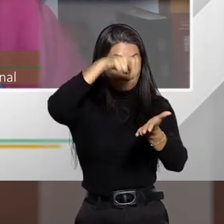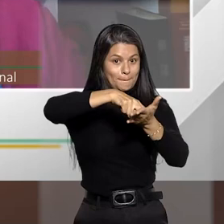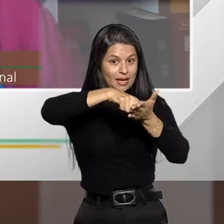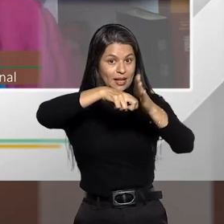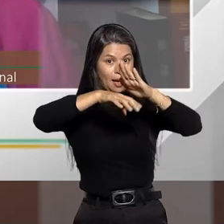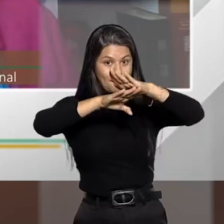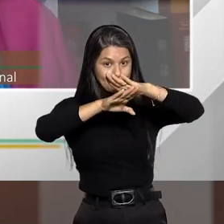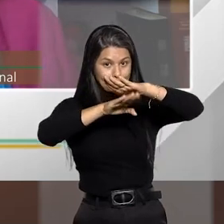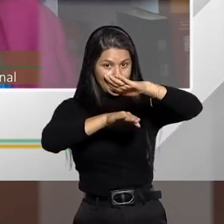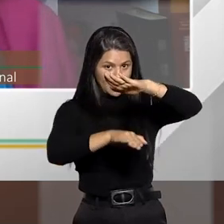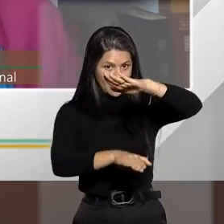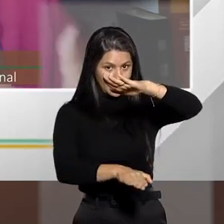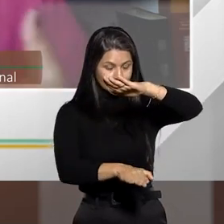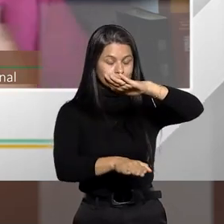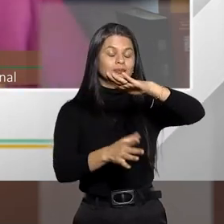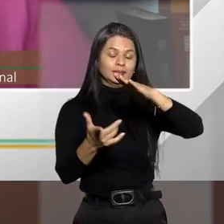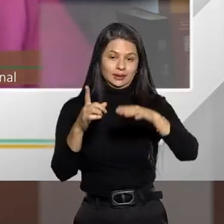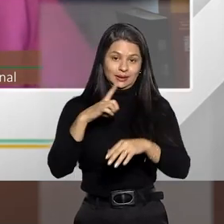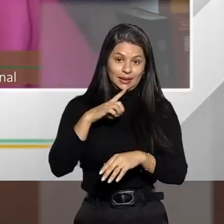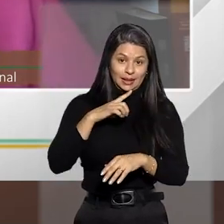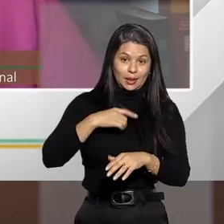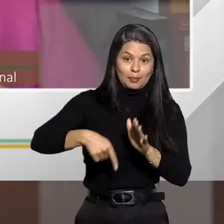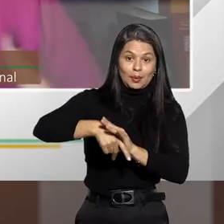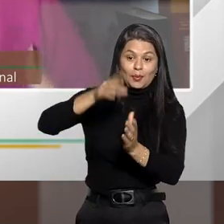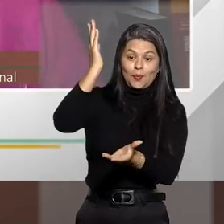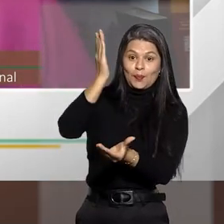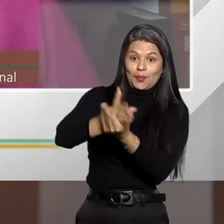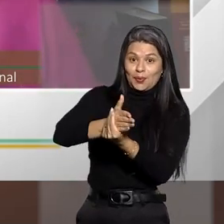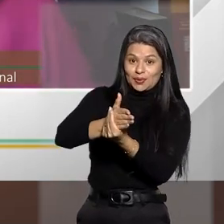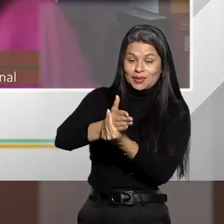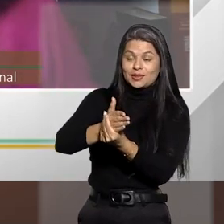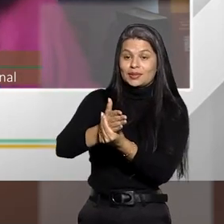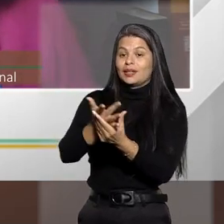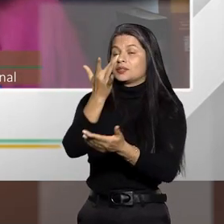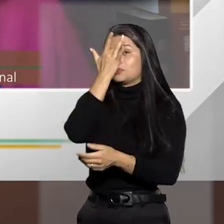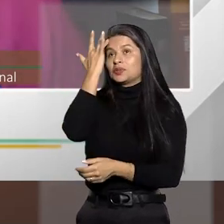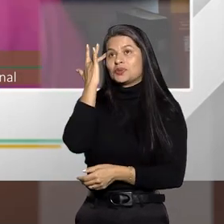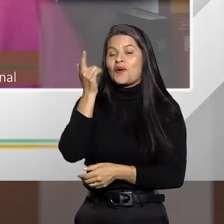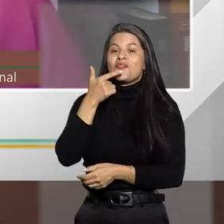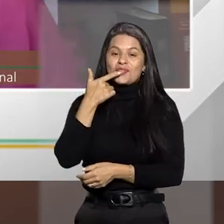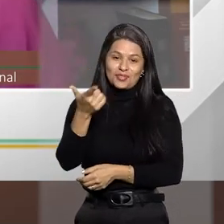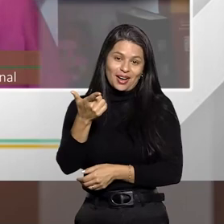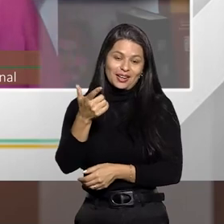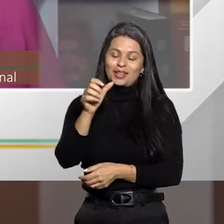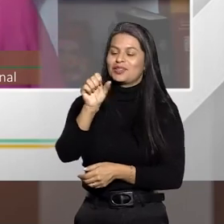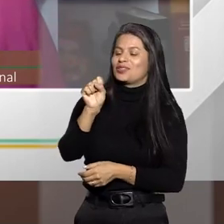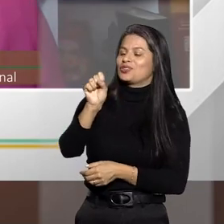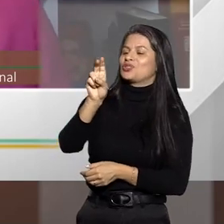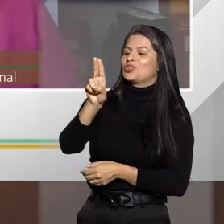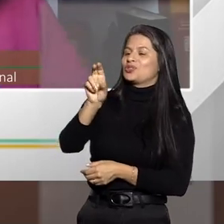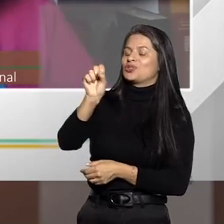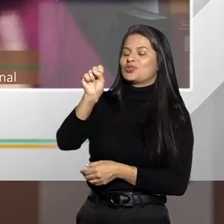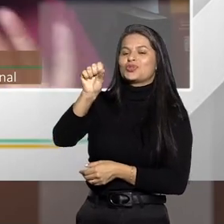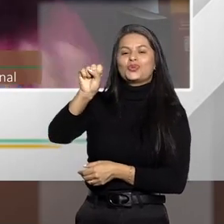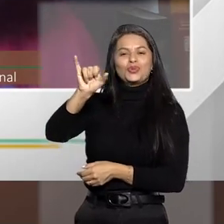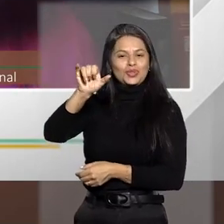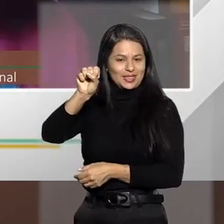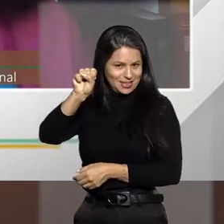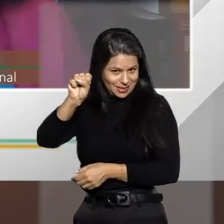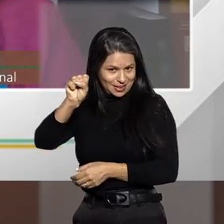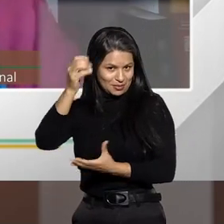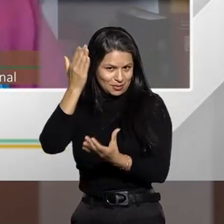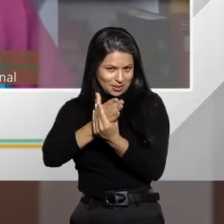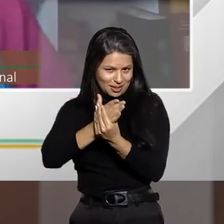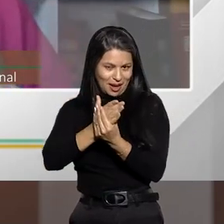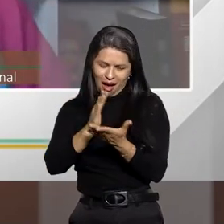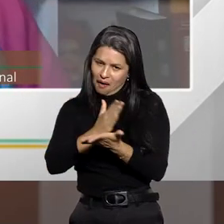não apenas a suspensão condicional do processo, o pessoal apelida muito de sursi processual, mas os processualistas não